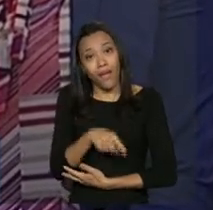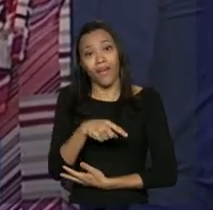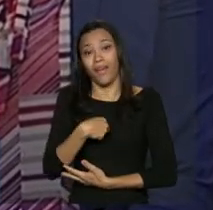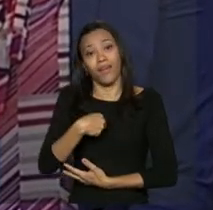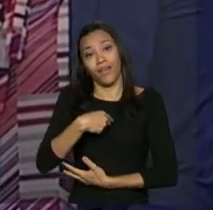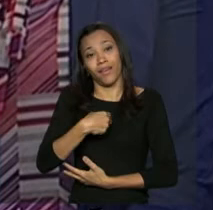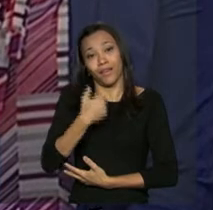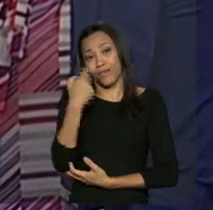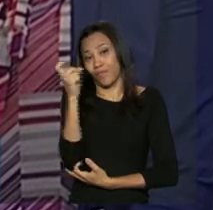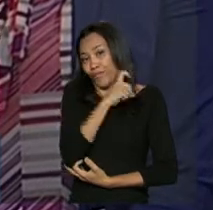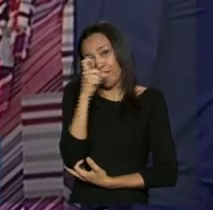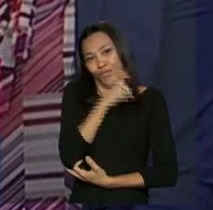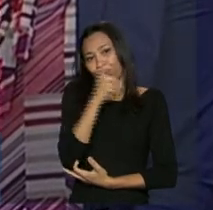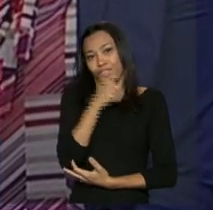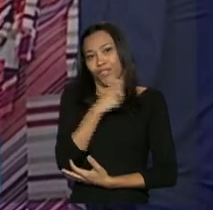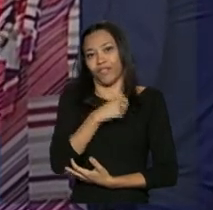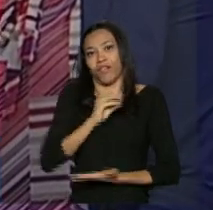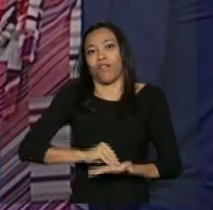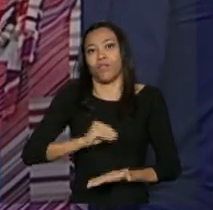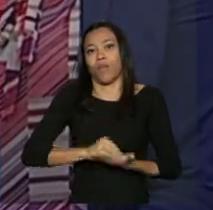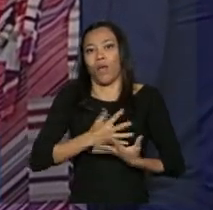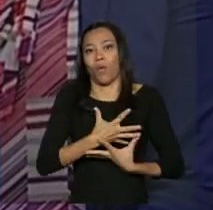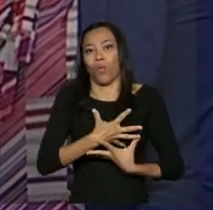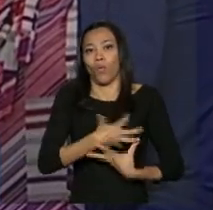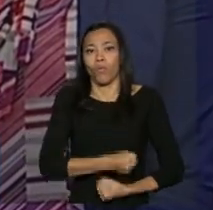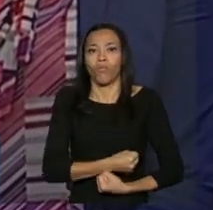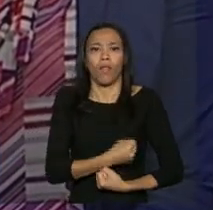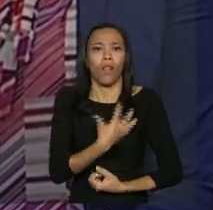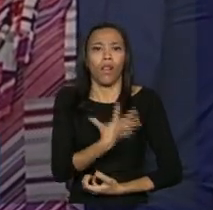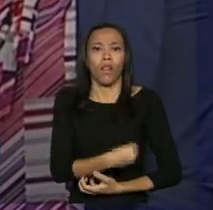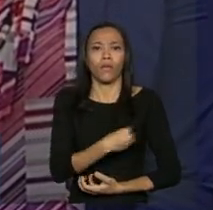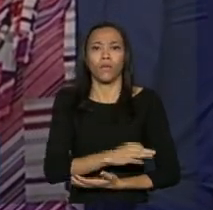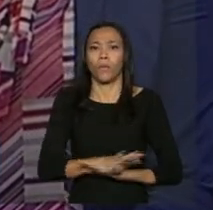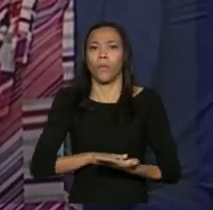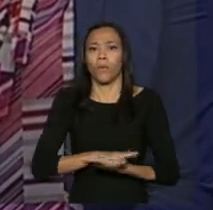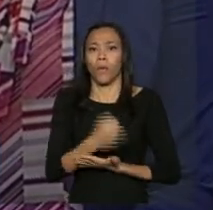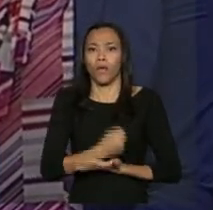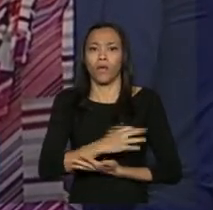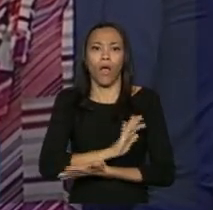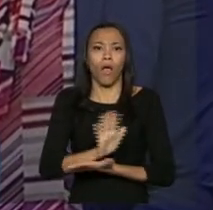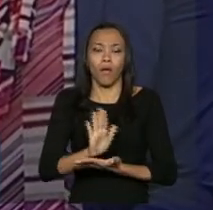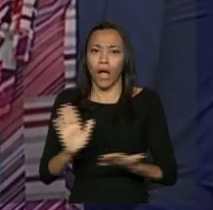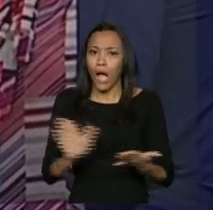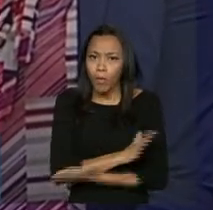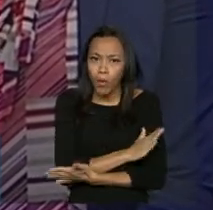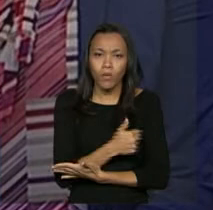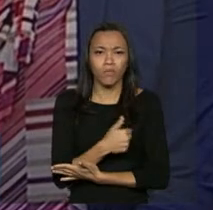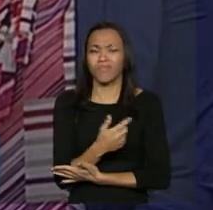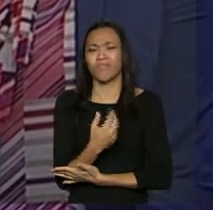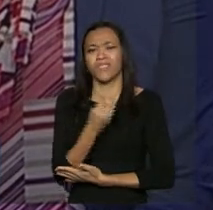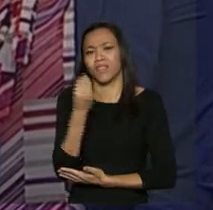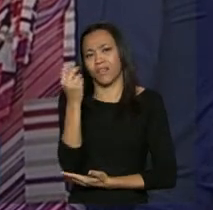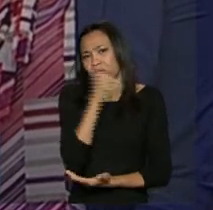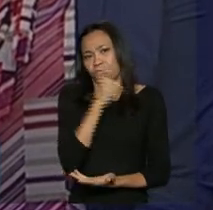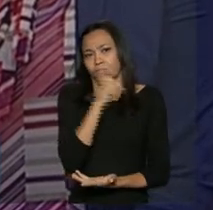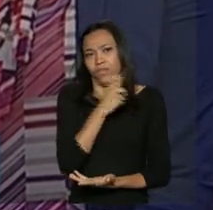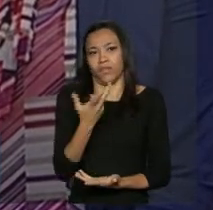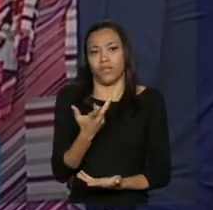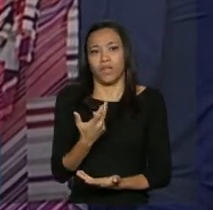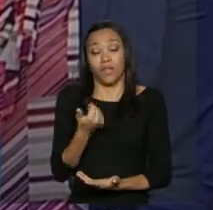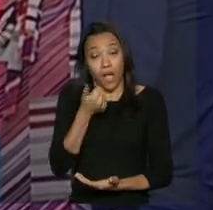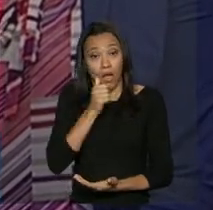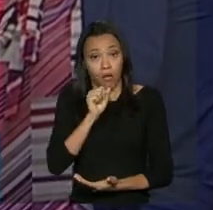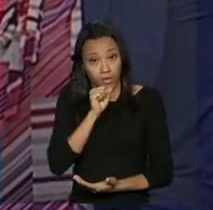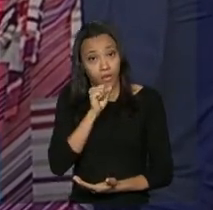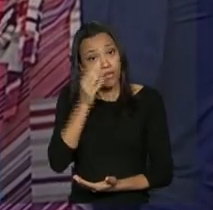mito, isso não é verdade. Além dessa questão, tem outros fatores. Às vezes, a insegurança da mãezinha de saber